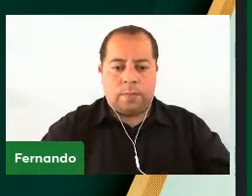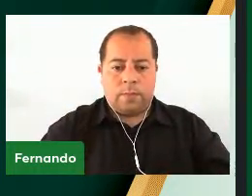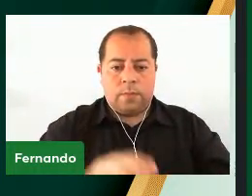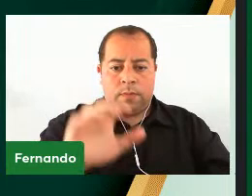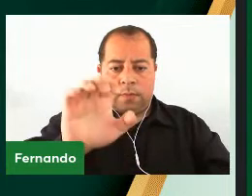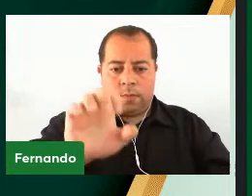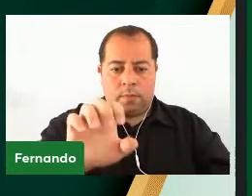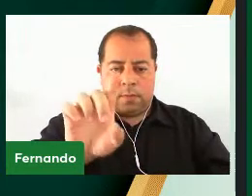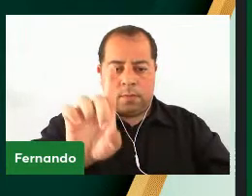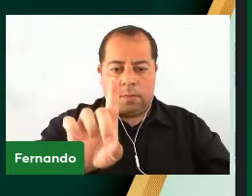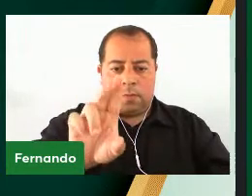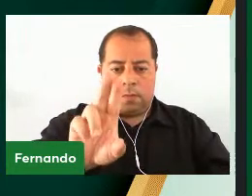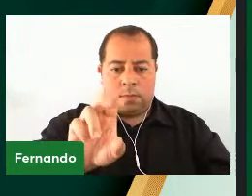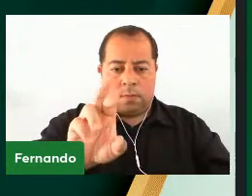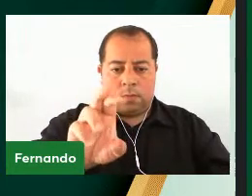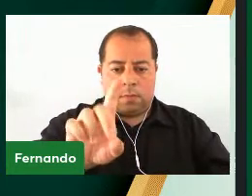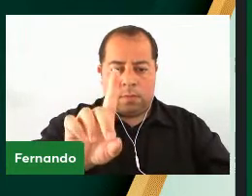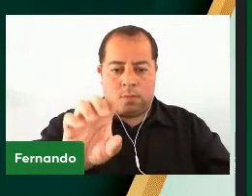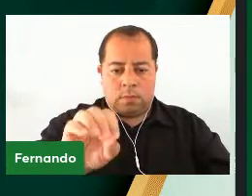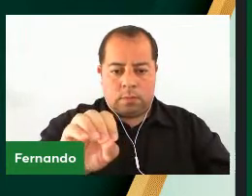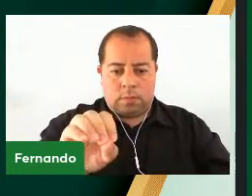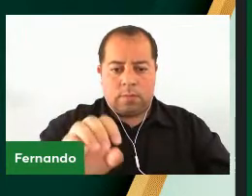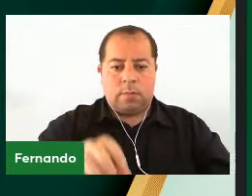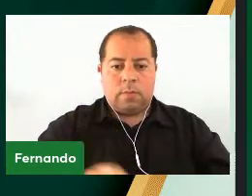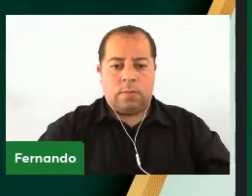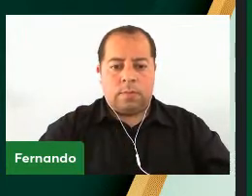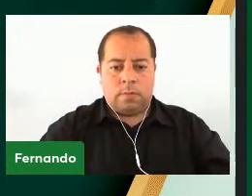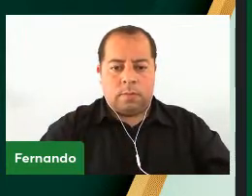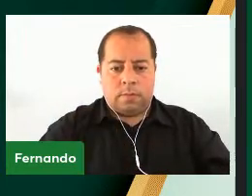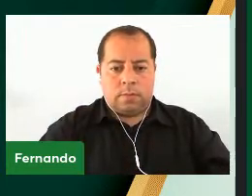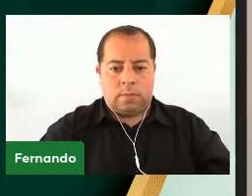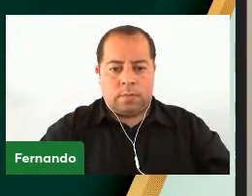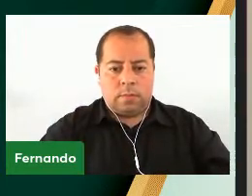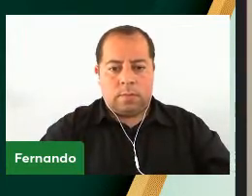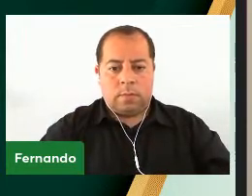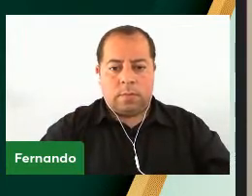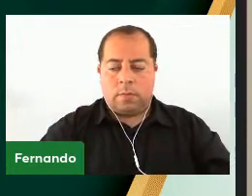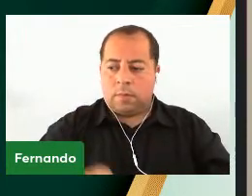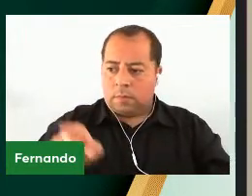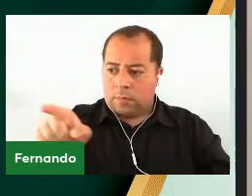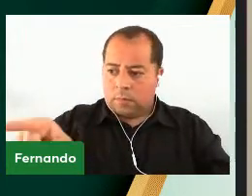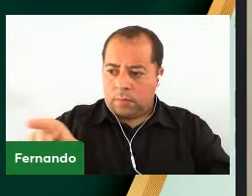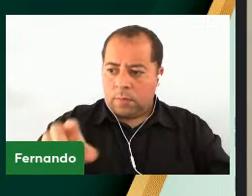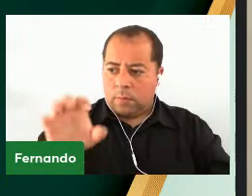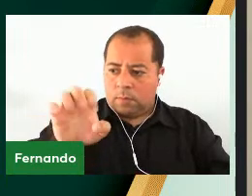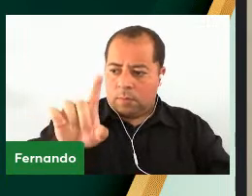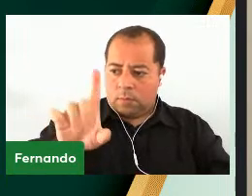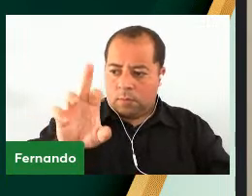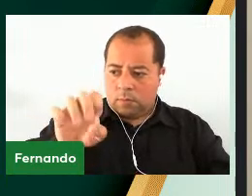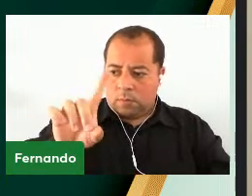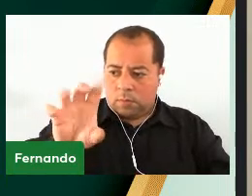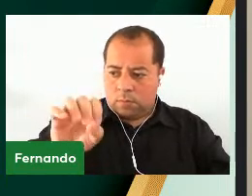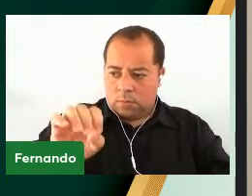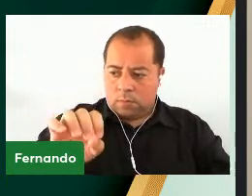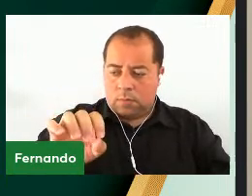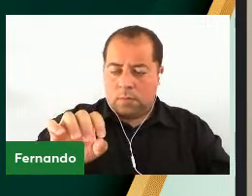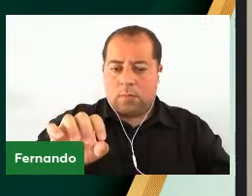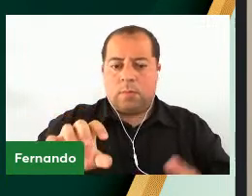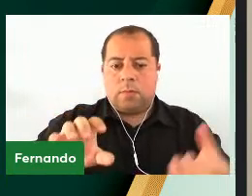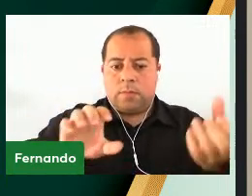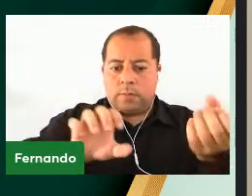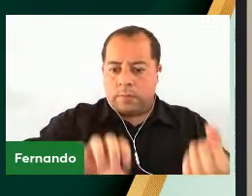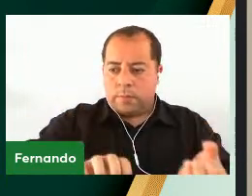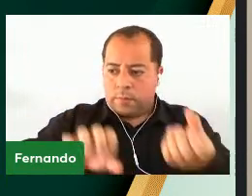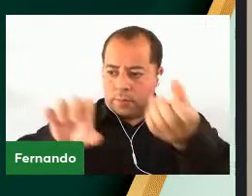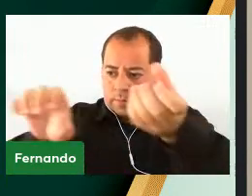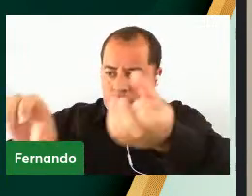Felipe Matos Benitis Confiro a Eduardo Felipe Matos Benitis O